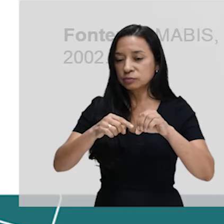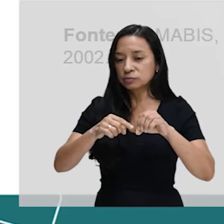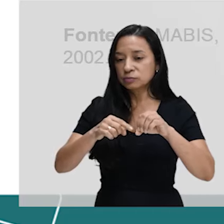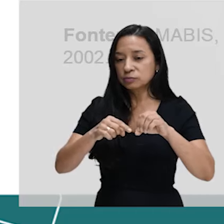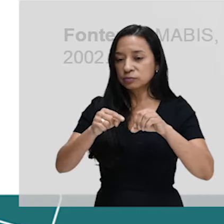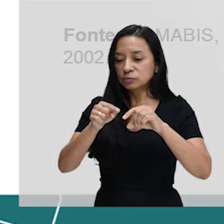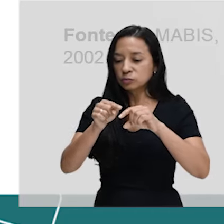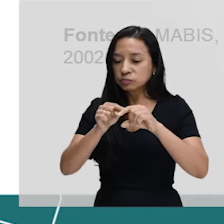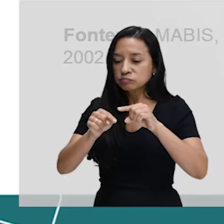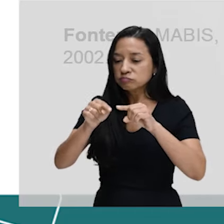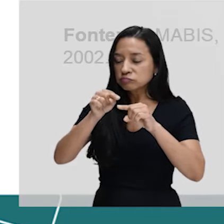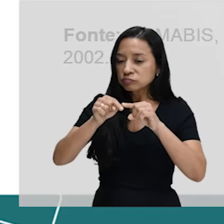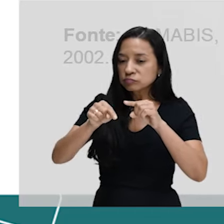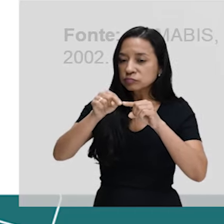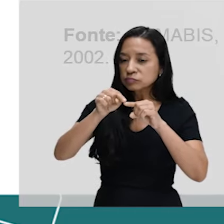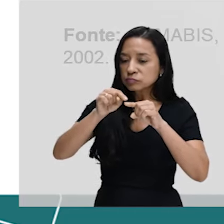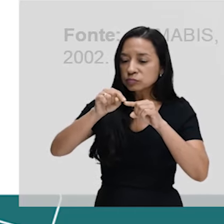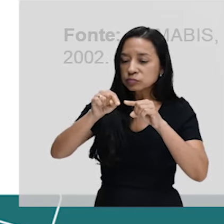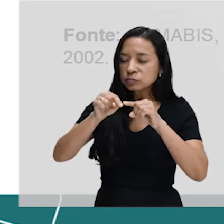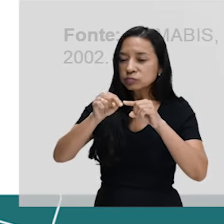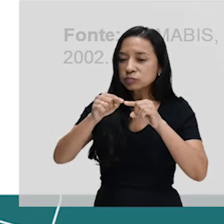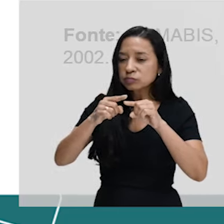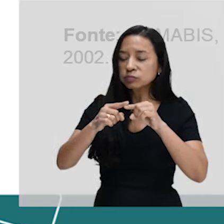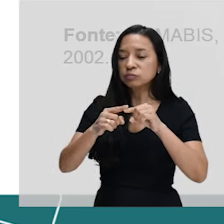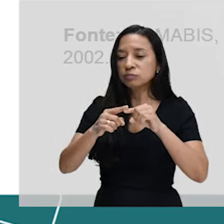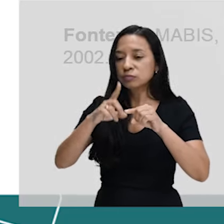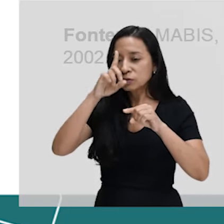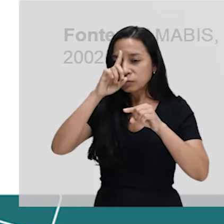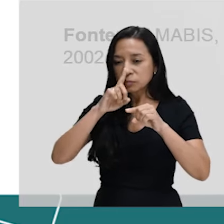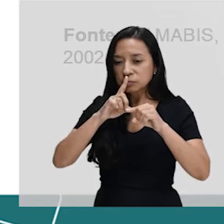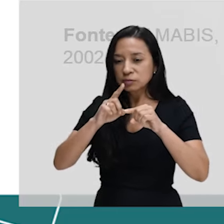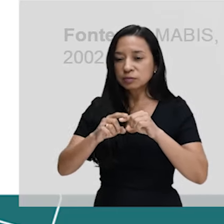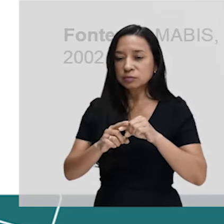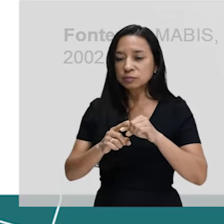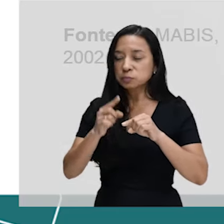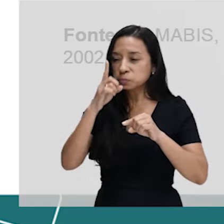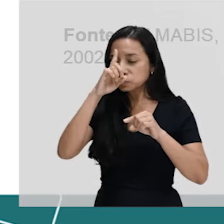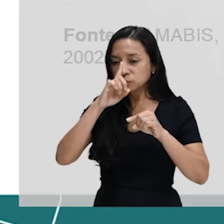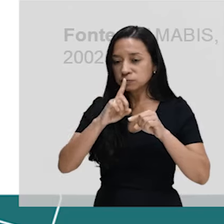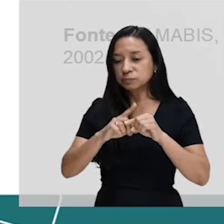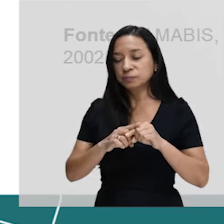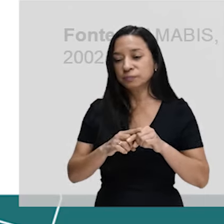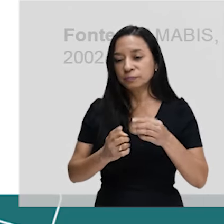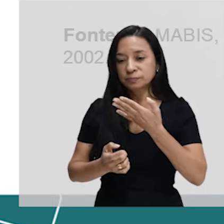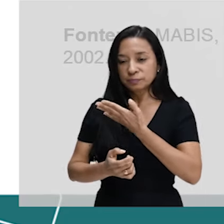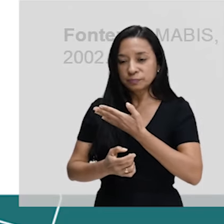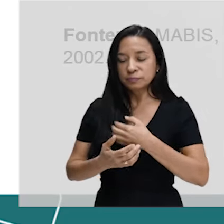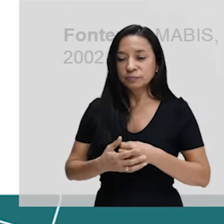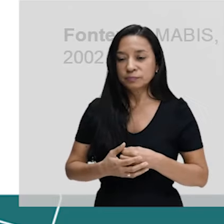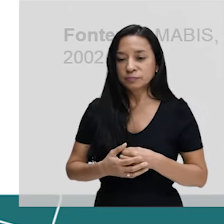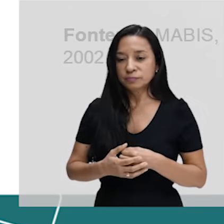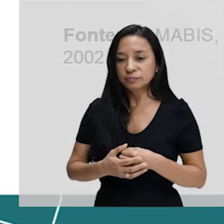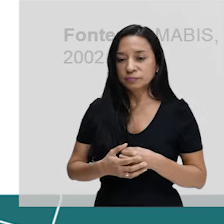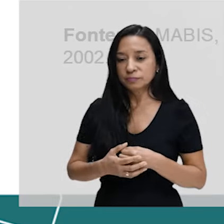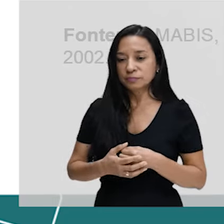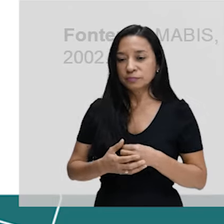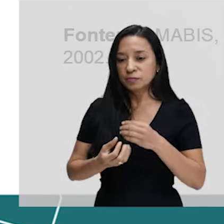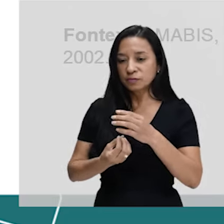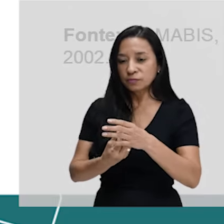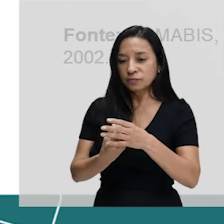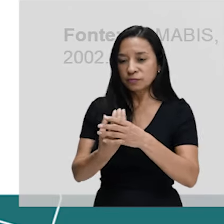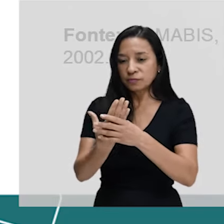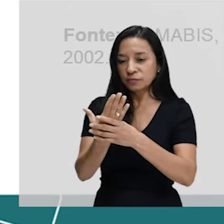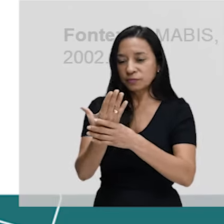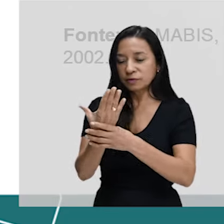aqui. Essa bolsinha cheia da enzima digestiva. Então, ela foi originada, se você prestar atenção, durante o